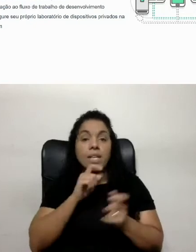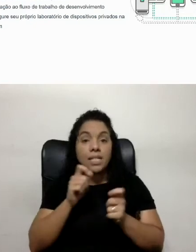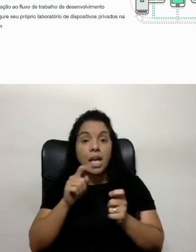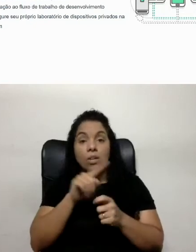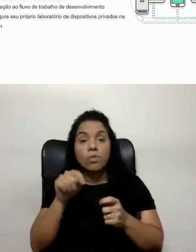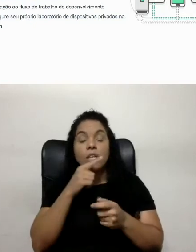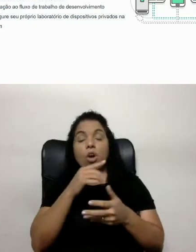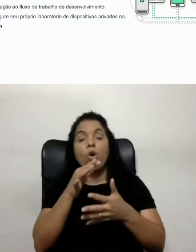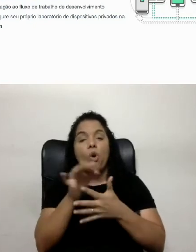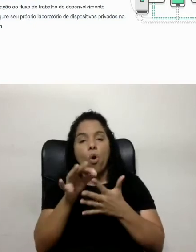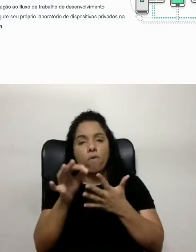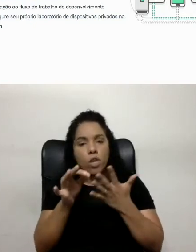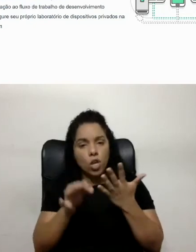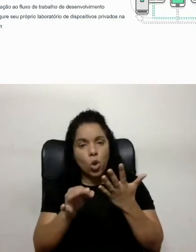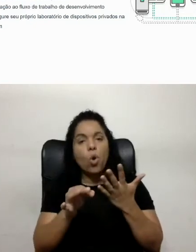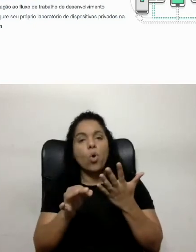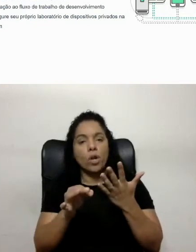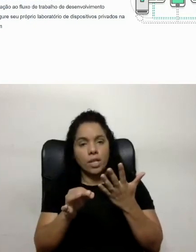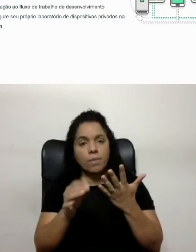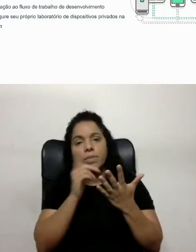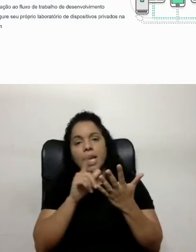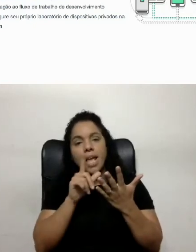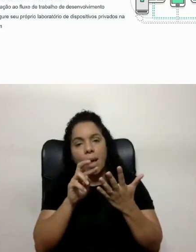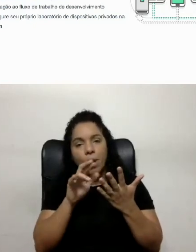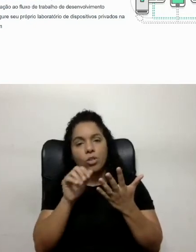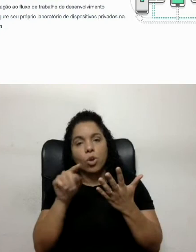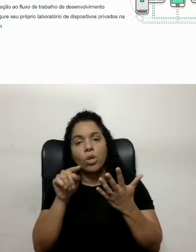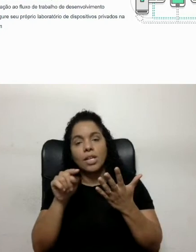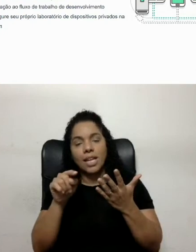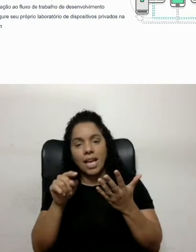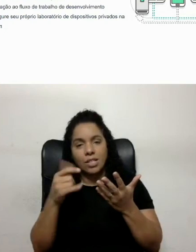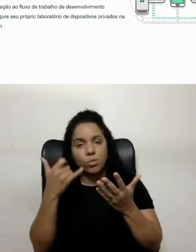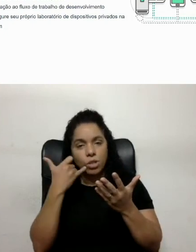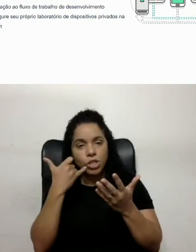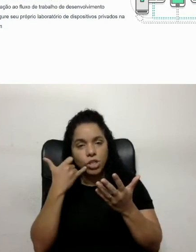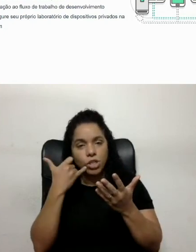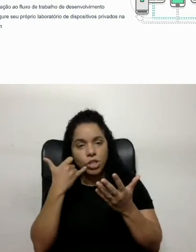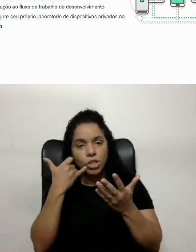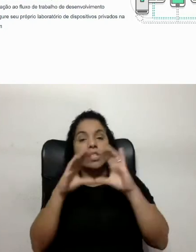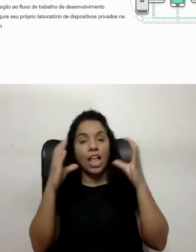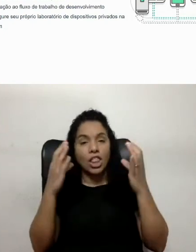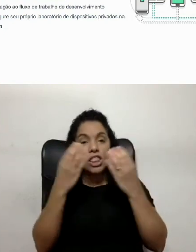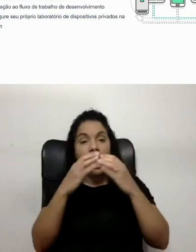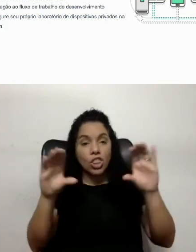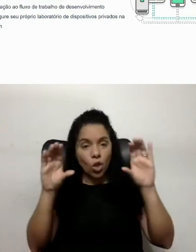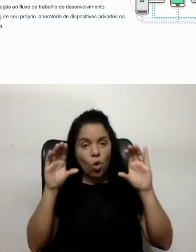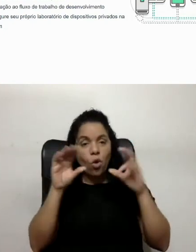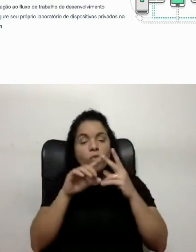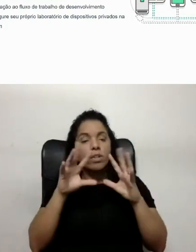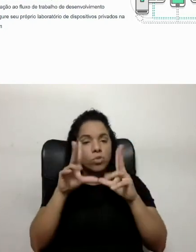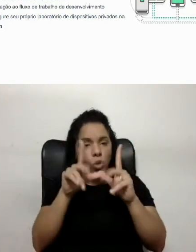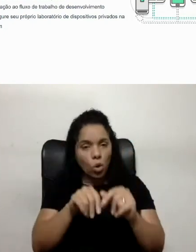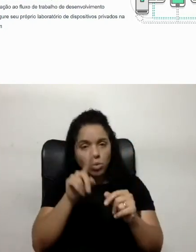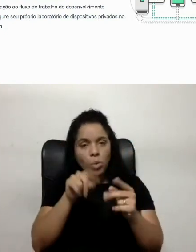configure um laboratório para aquele dispositivo via nuvem. Todo esse framework da AWS